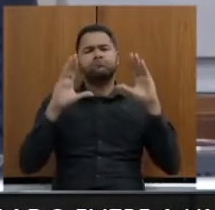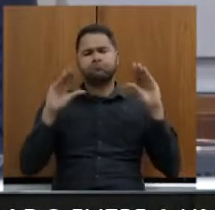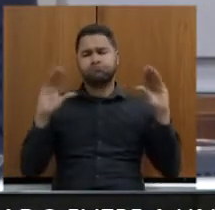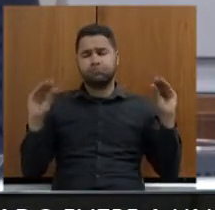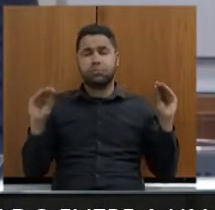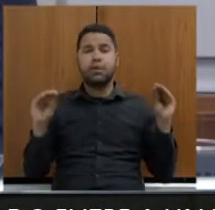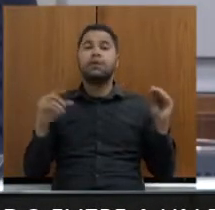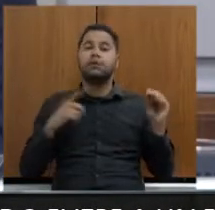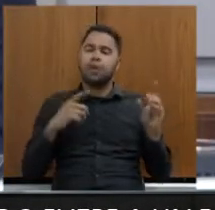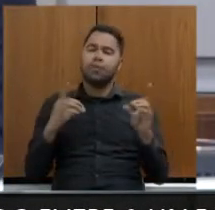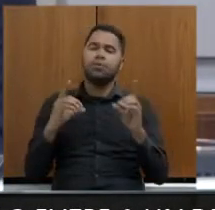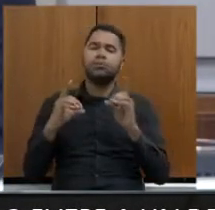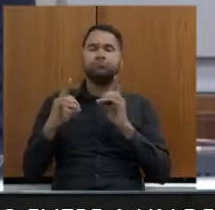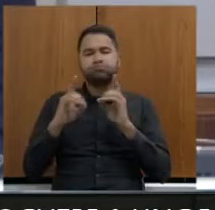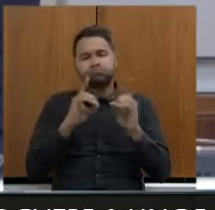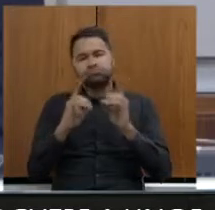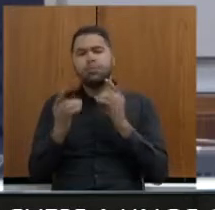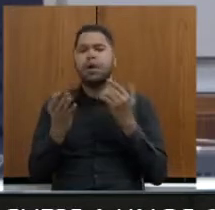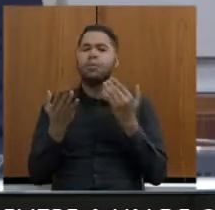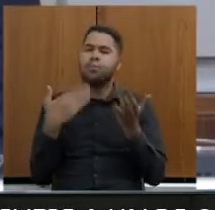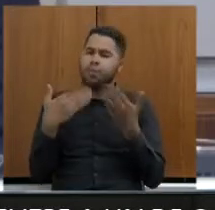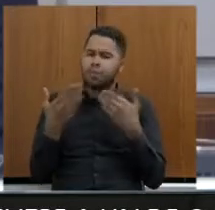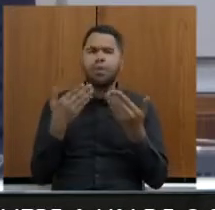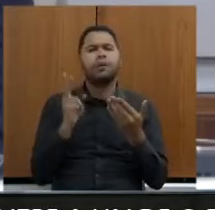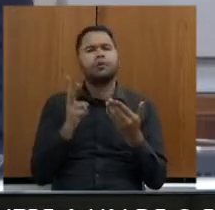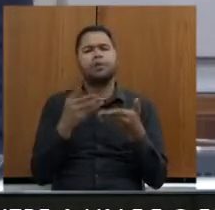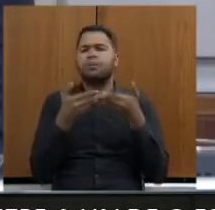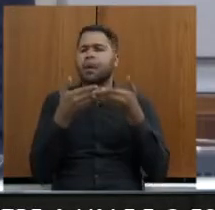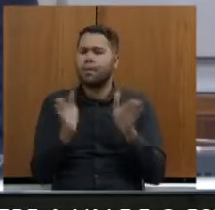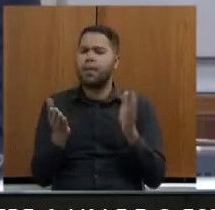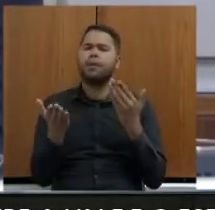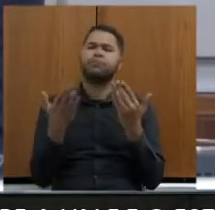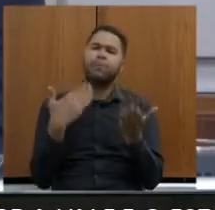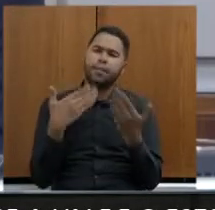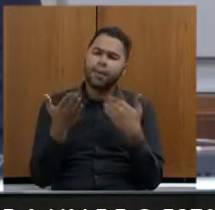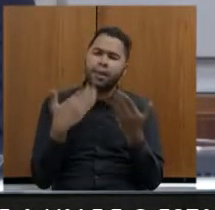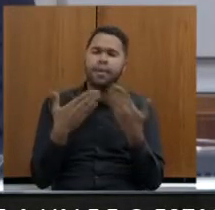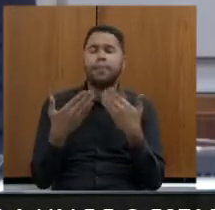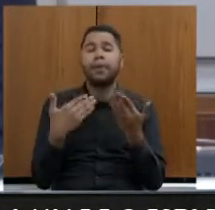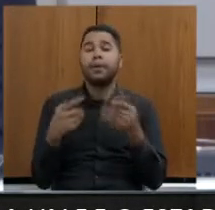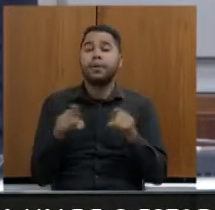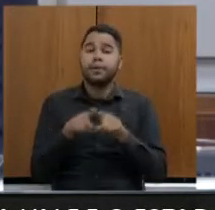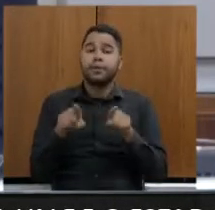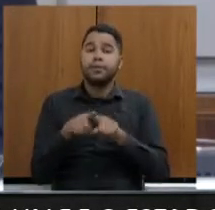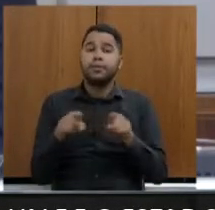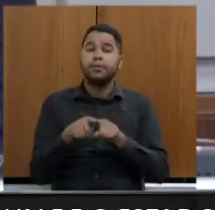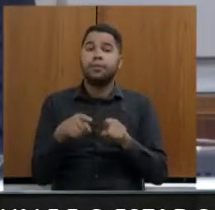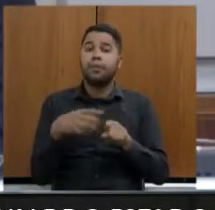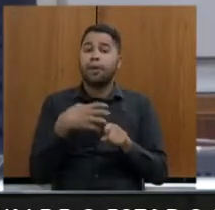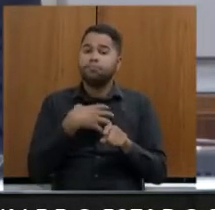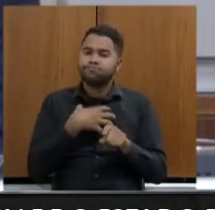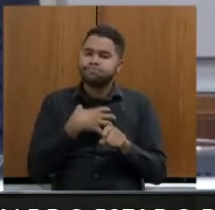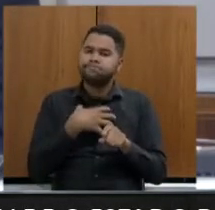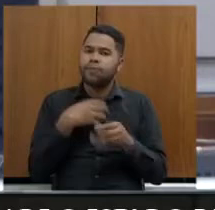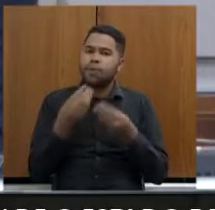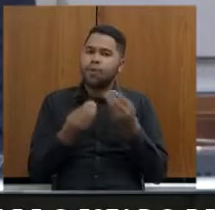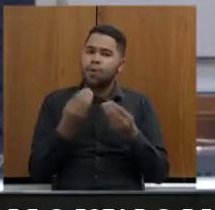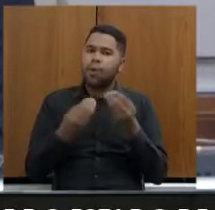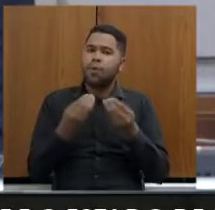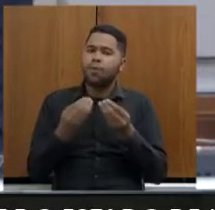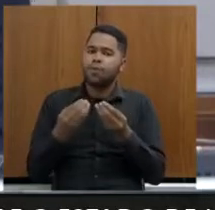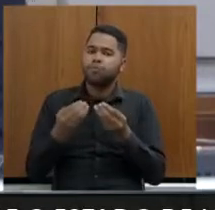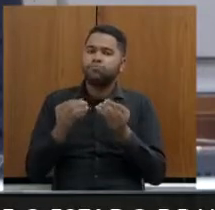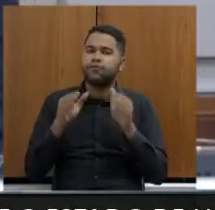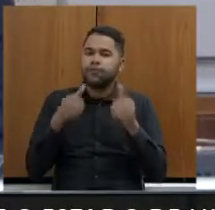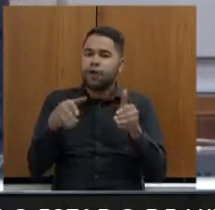Temos o diálogo, a gente permanece sempre aberto ao diálogo e temos sensibilizado os órgãos de controle a respeito. Então,